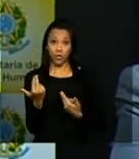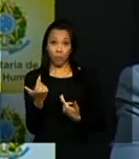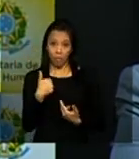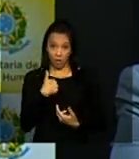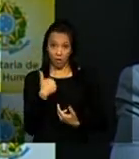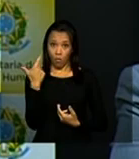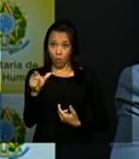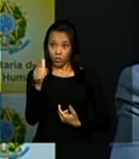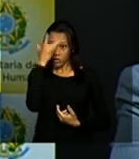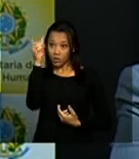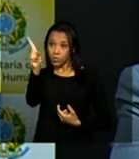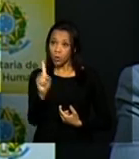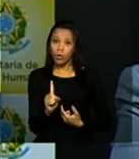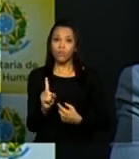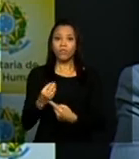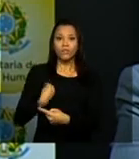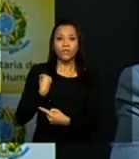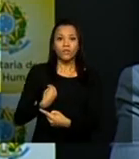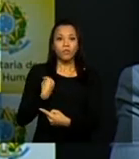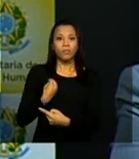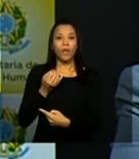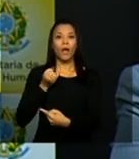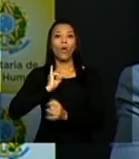para contar essa história